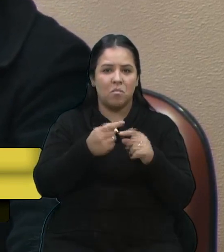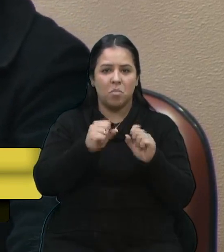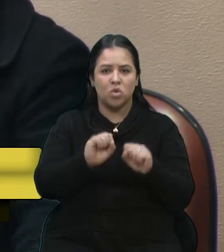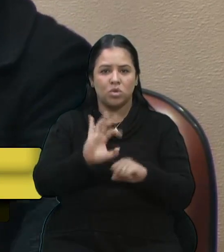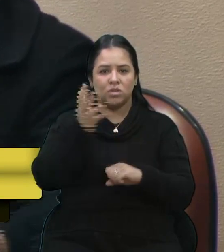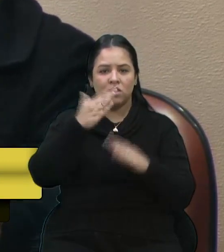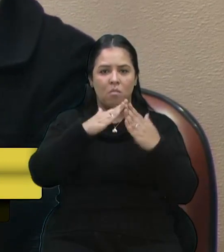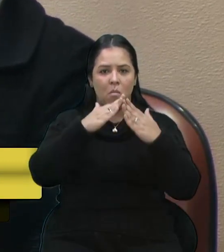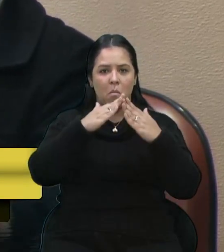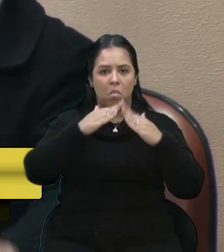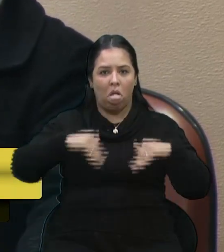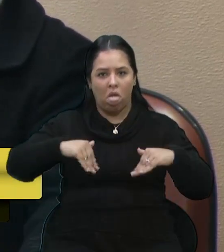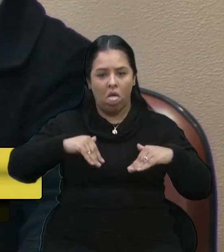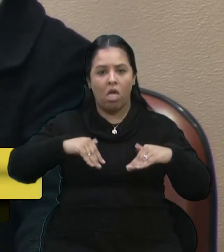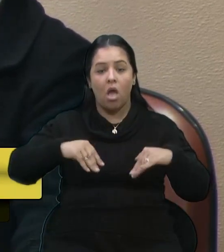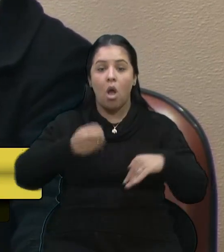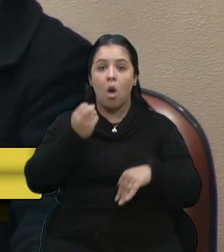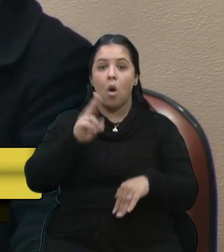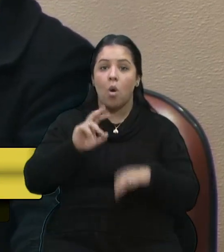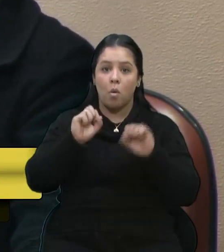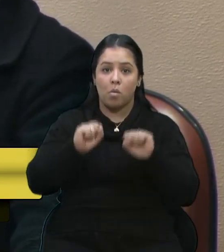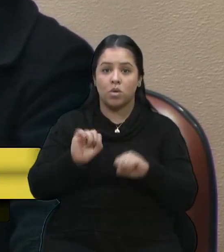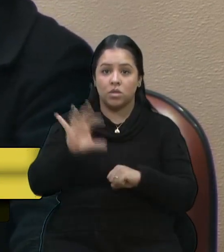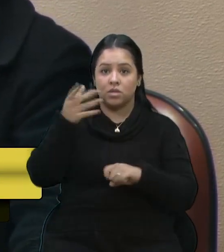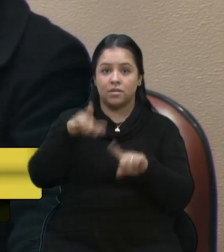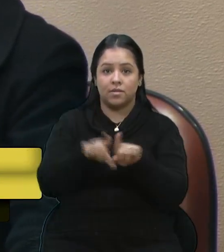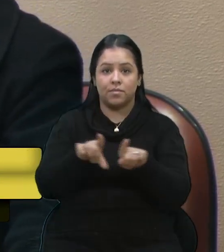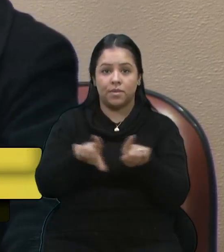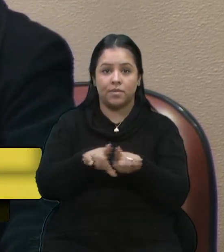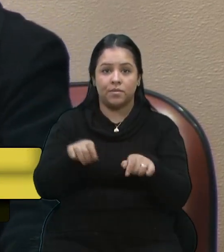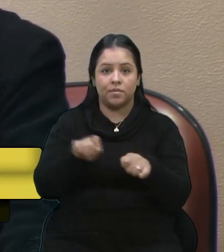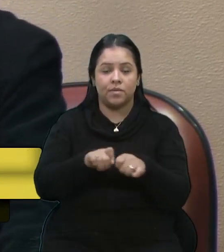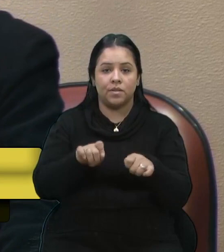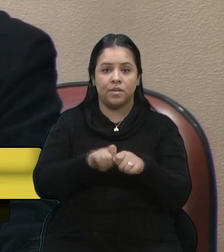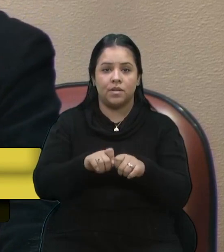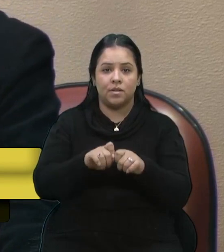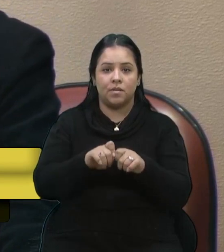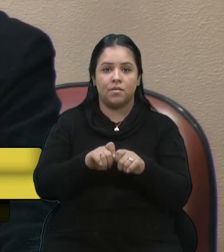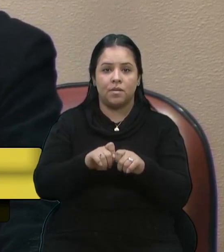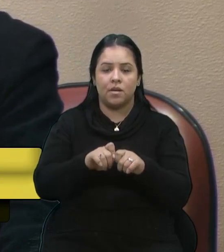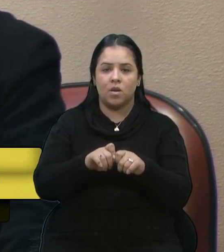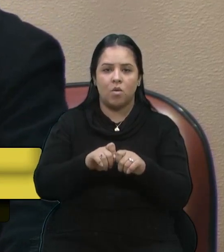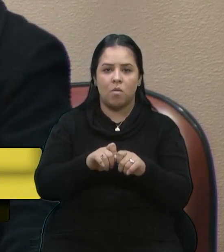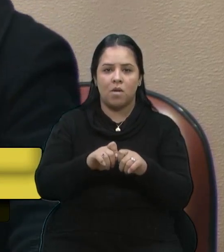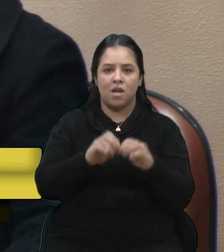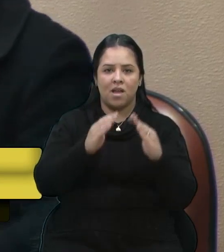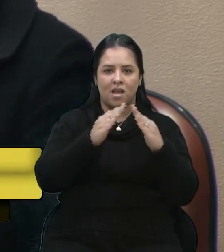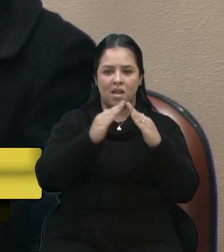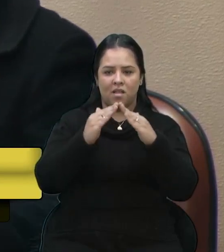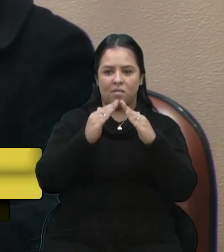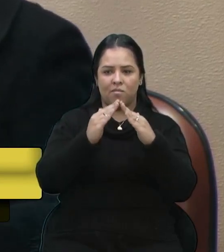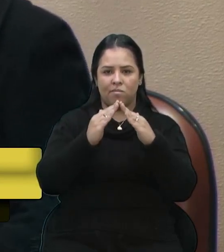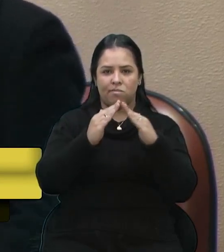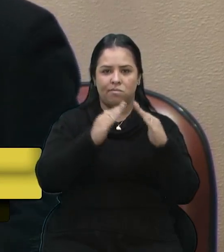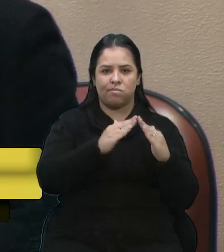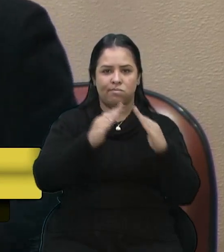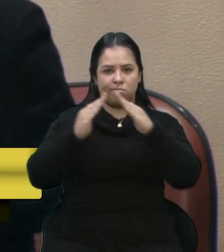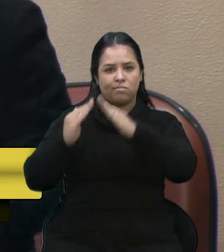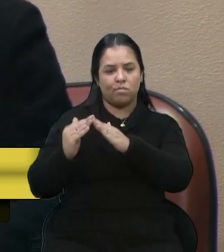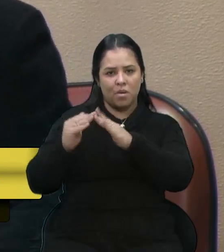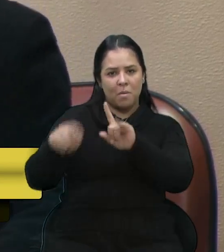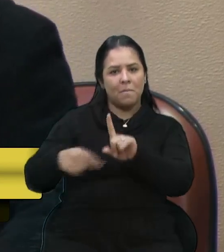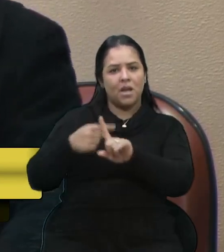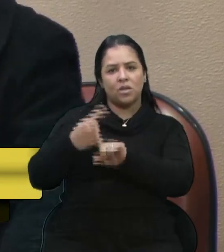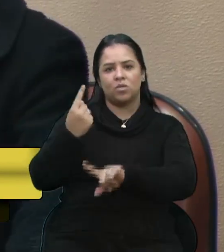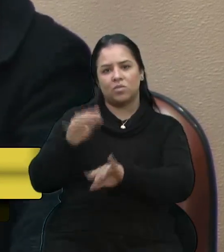ou de poder até mesmo fazer um aumento para mais um integrante de uma família que